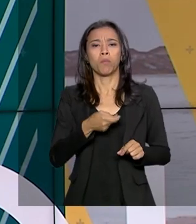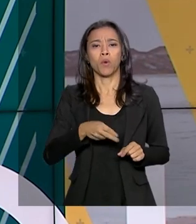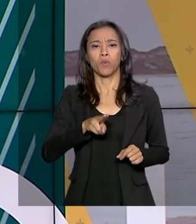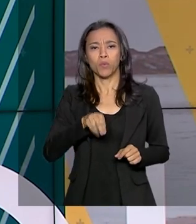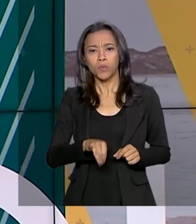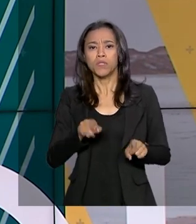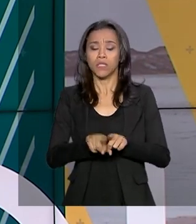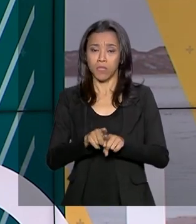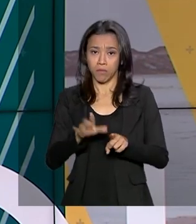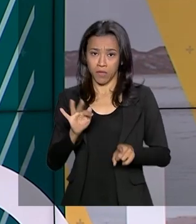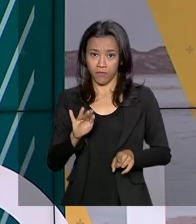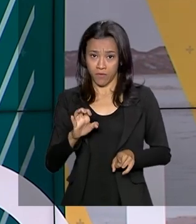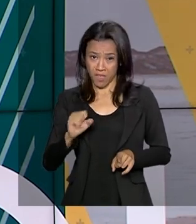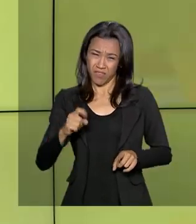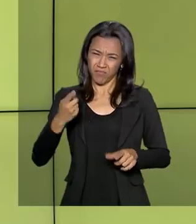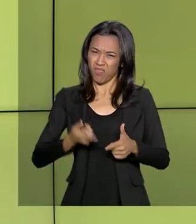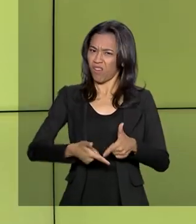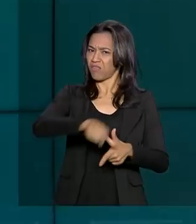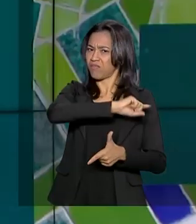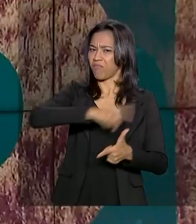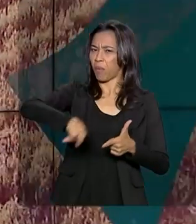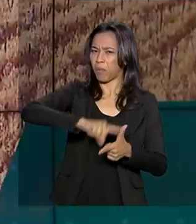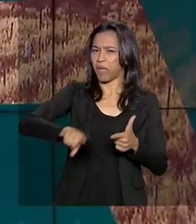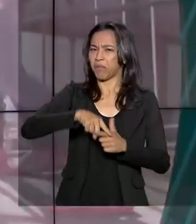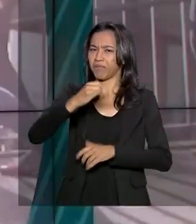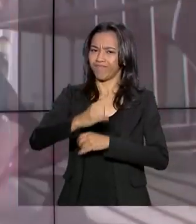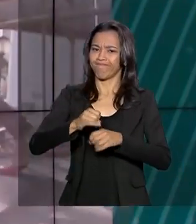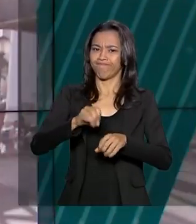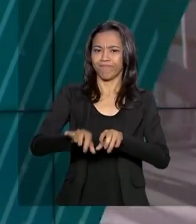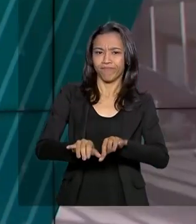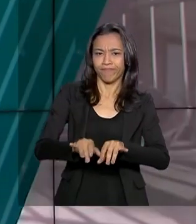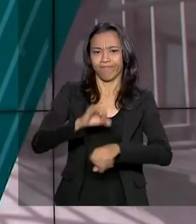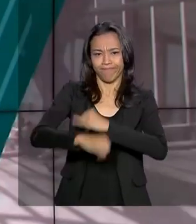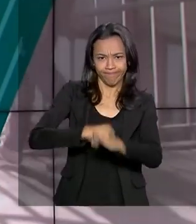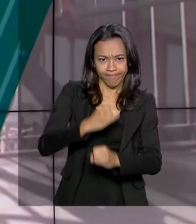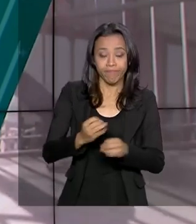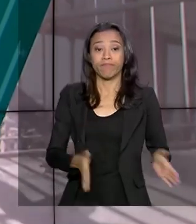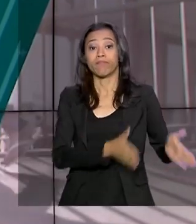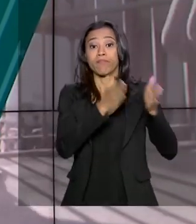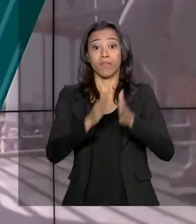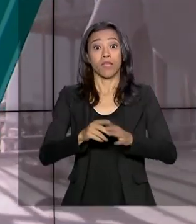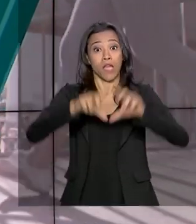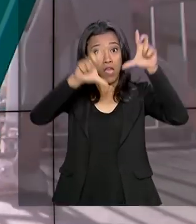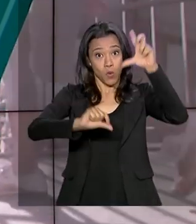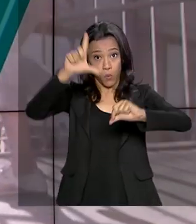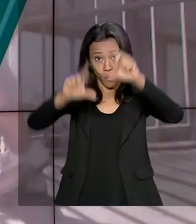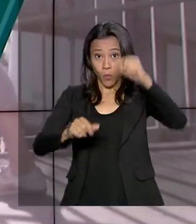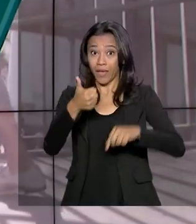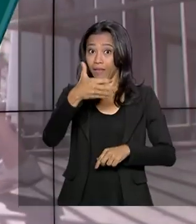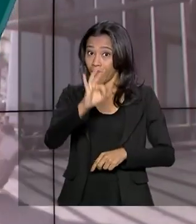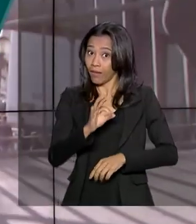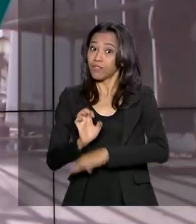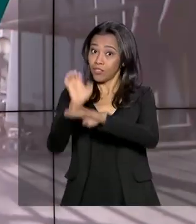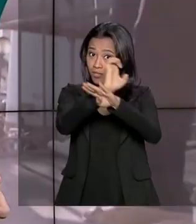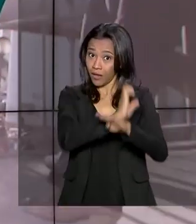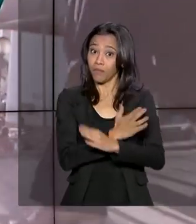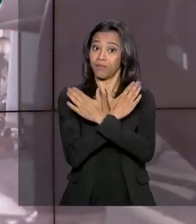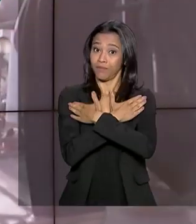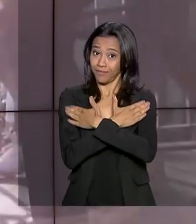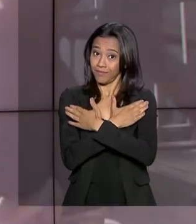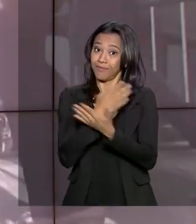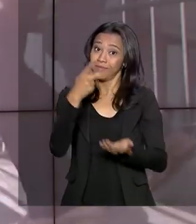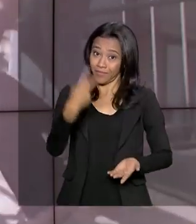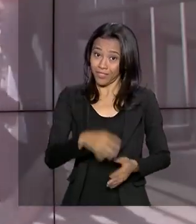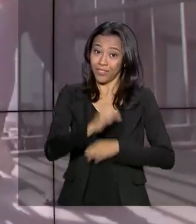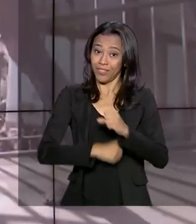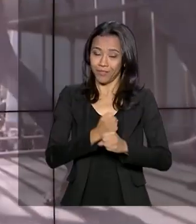de instabilidades nos portais. E veja também, desemprego recua em 10 estados no segundo trimestre deste ano. Fique com